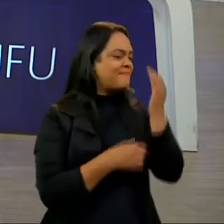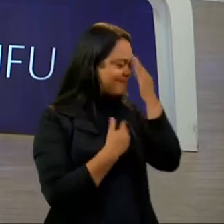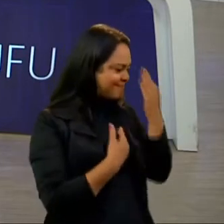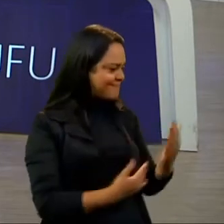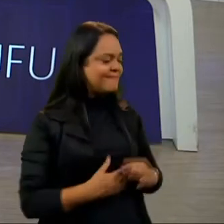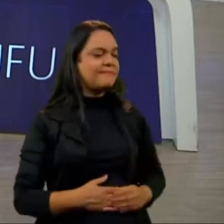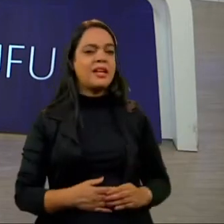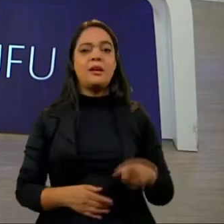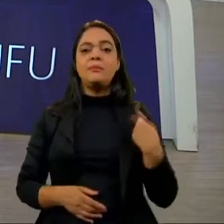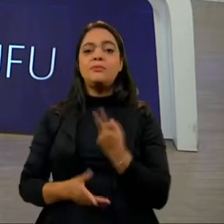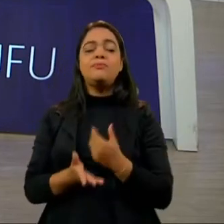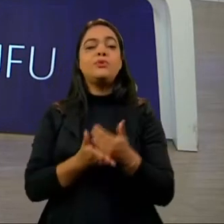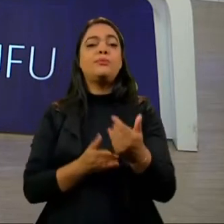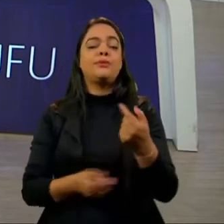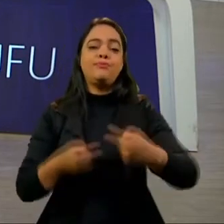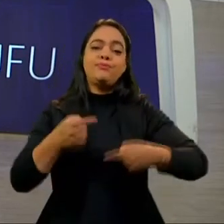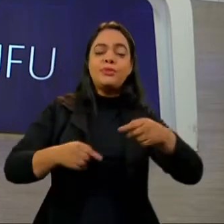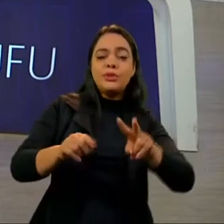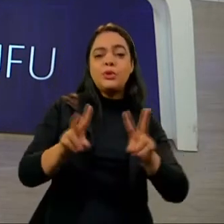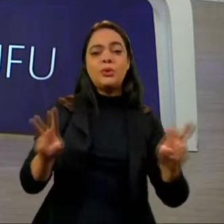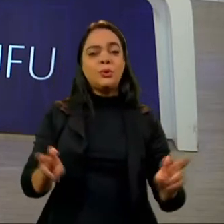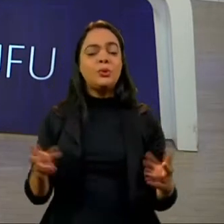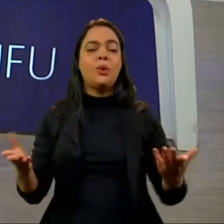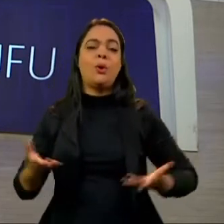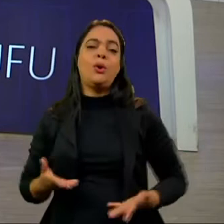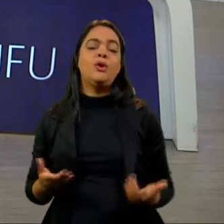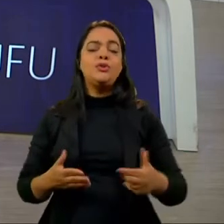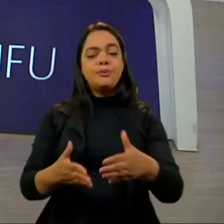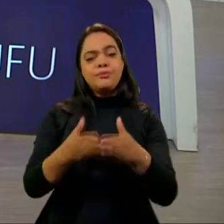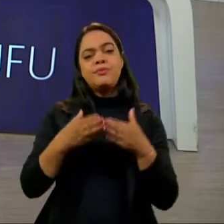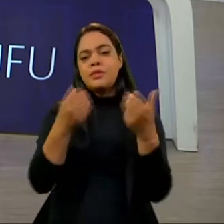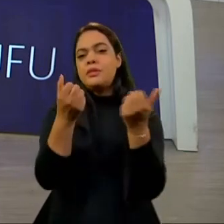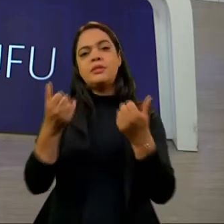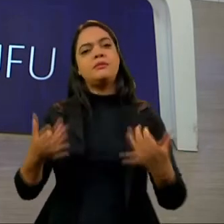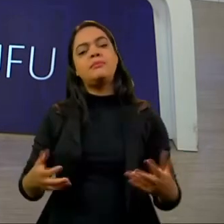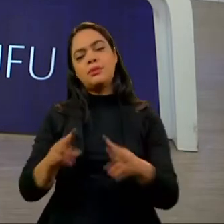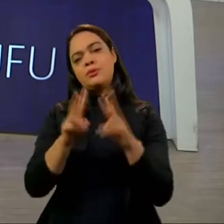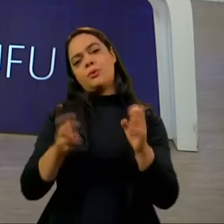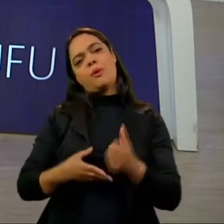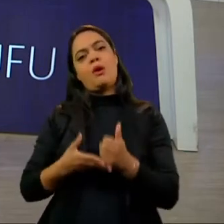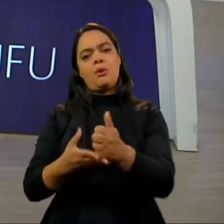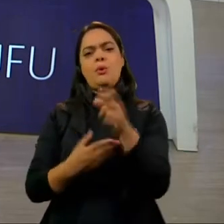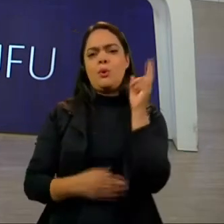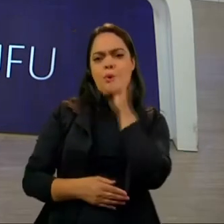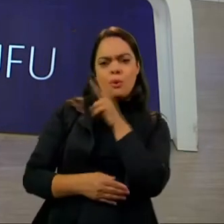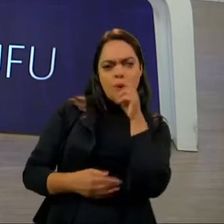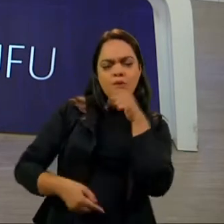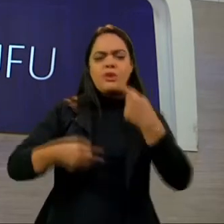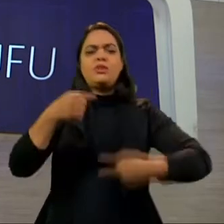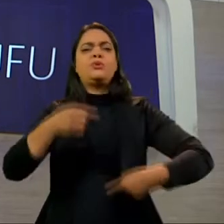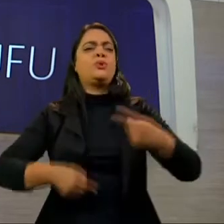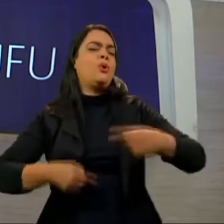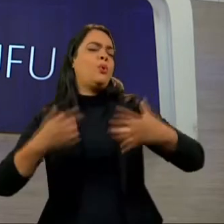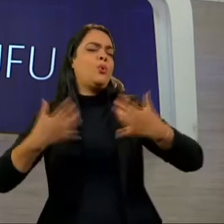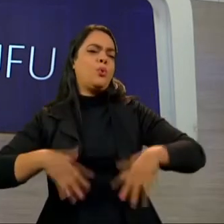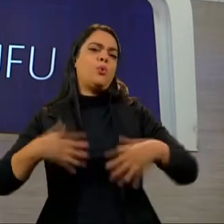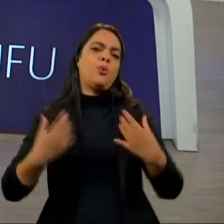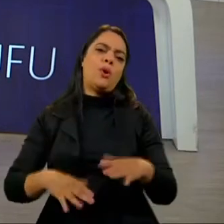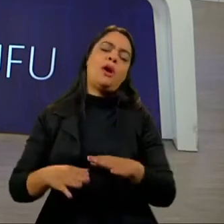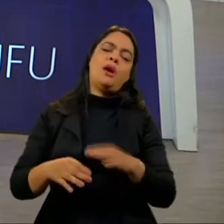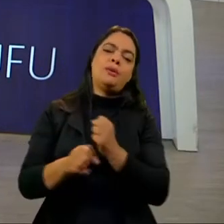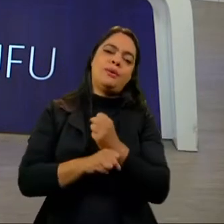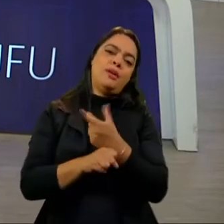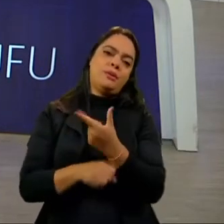Alana, para a gente começar o nosso bate-papo, queria que você destacasse o auxílio emergencial, que foi muito discutido, muito comentado durante